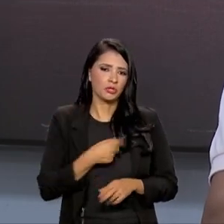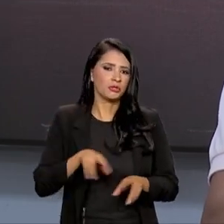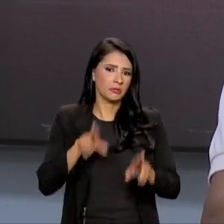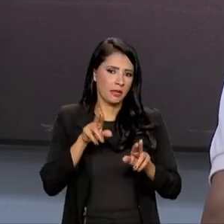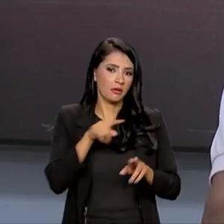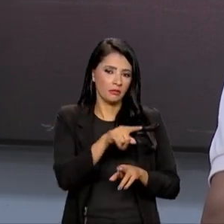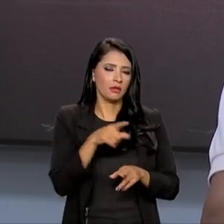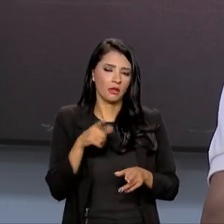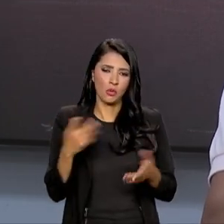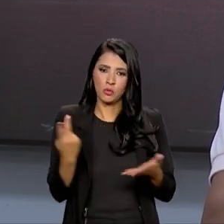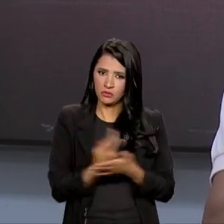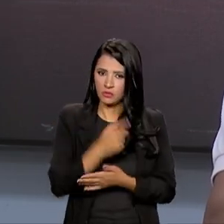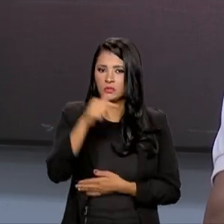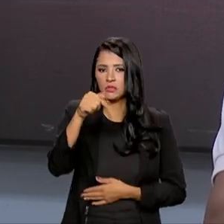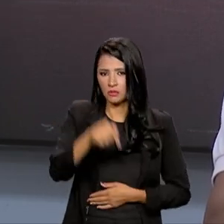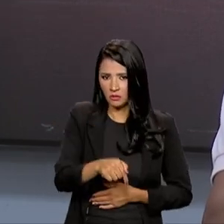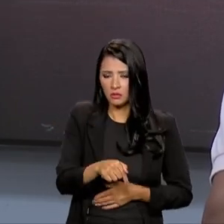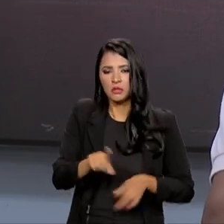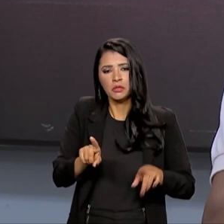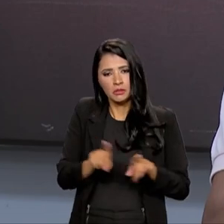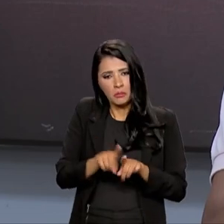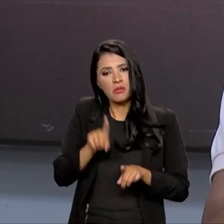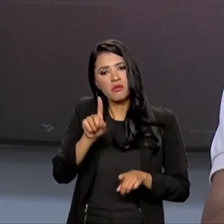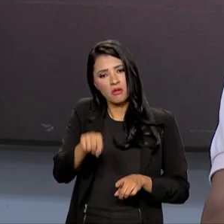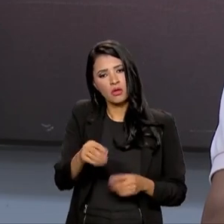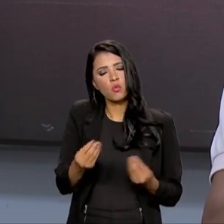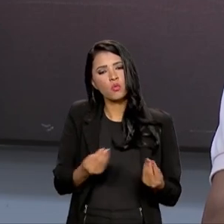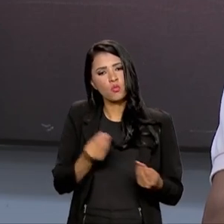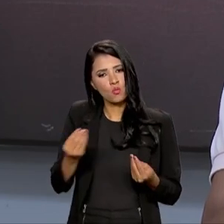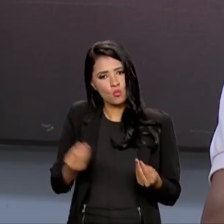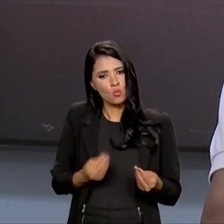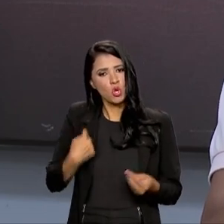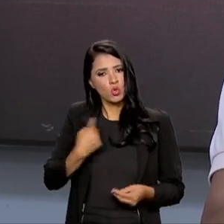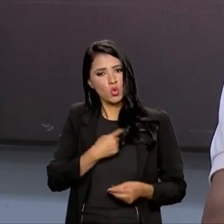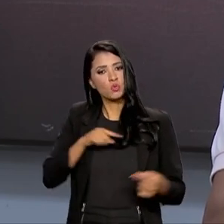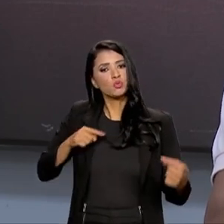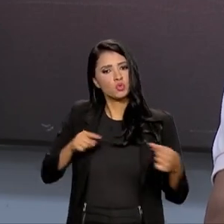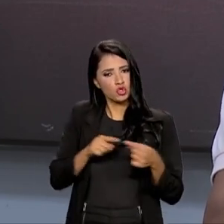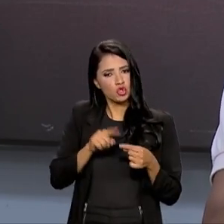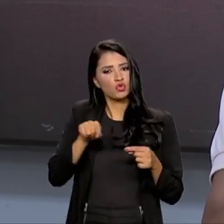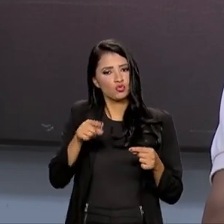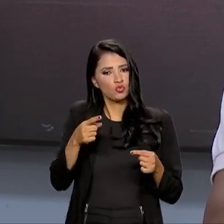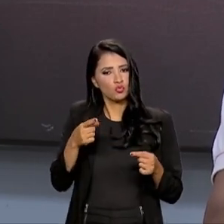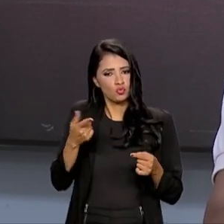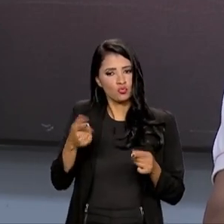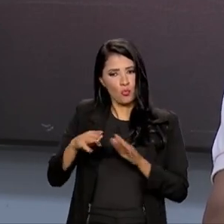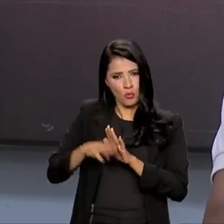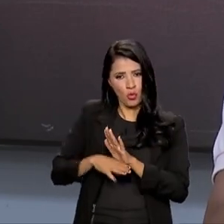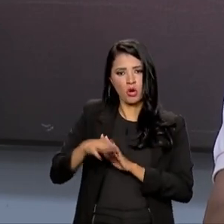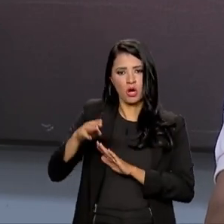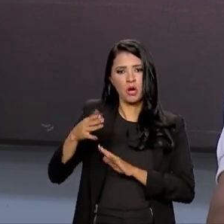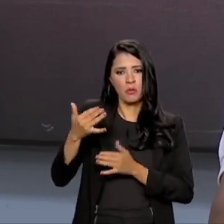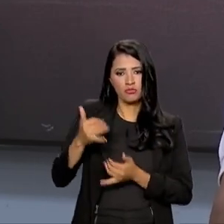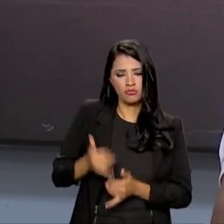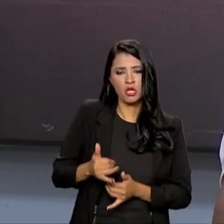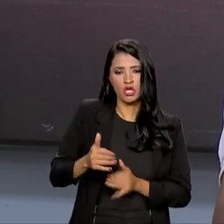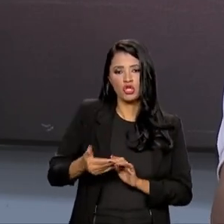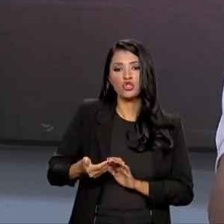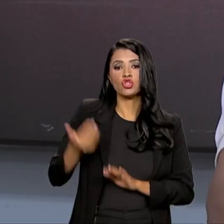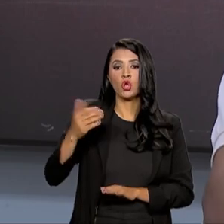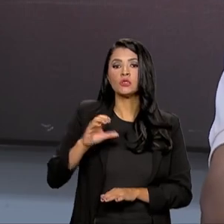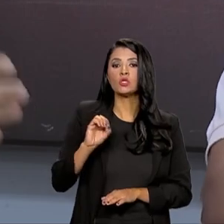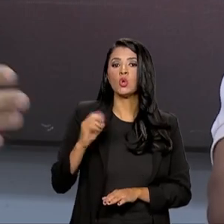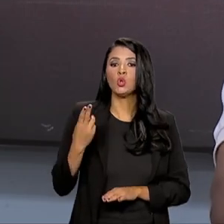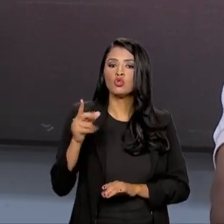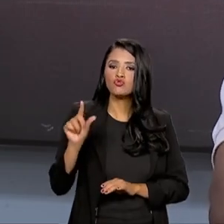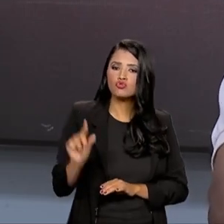ver aqui e é algo que é nosso objetivo com esse programa de descarbonização da Amazônia